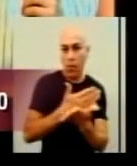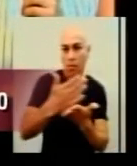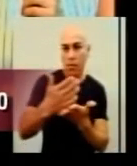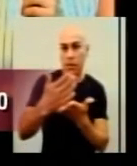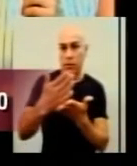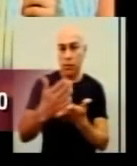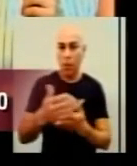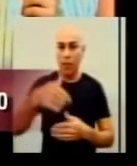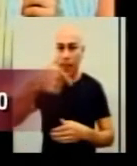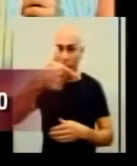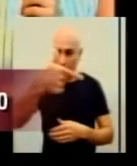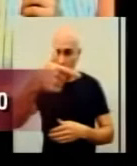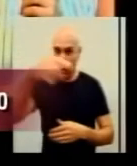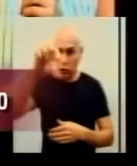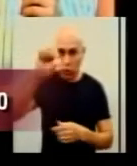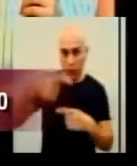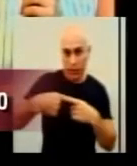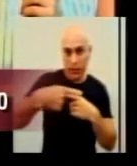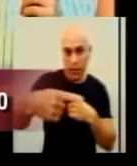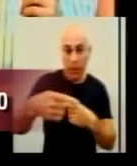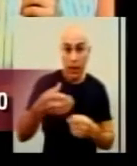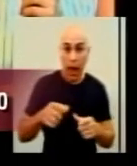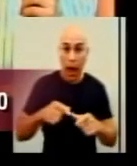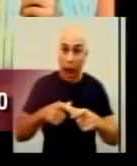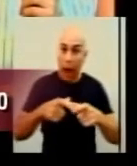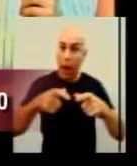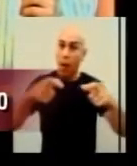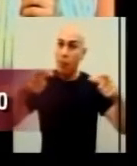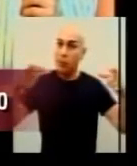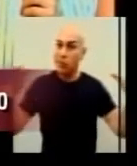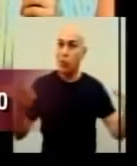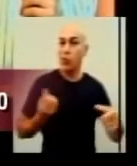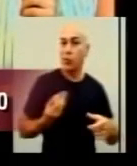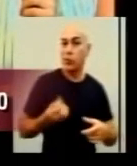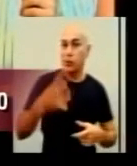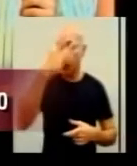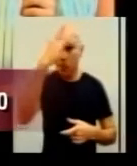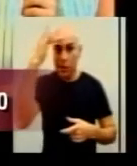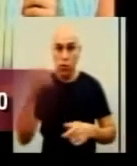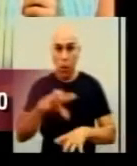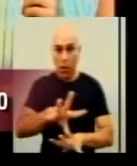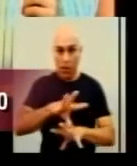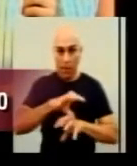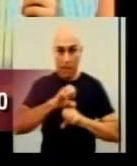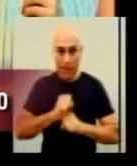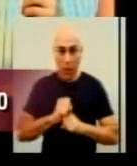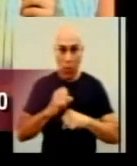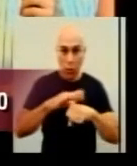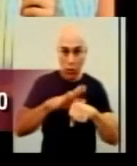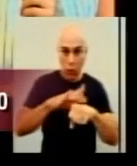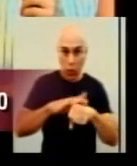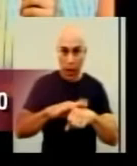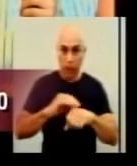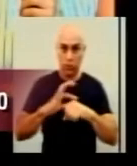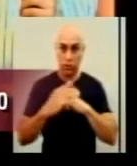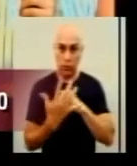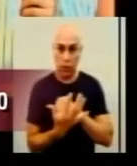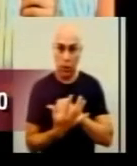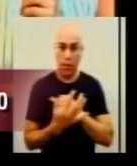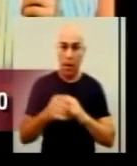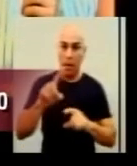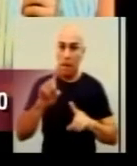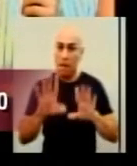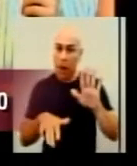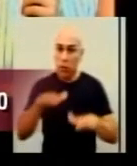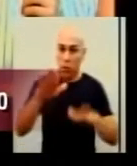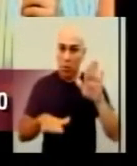29, que realmente a gente teve esse aumento do número de casos confirmados da doença e ela se mantém oscilando. Uma semana um pouco